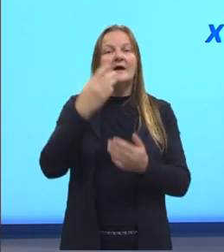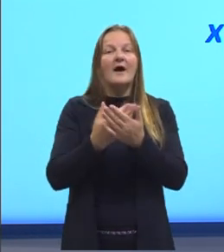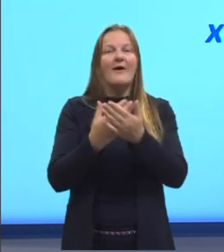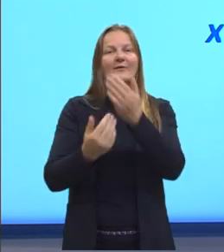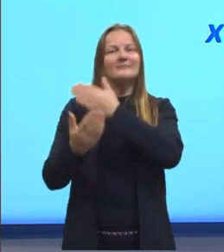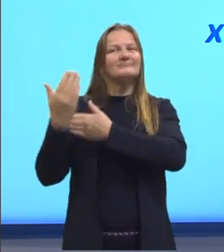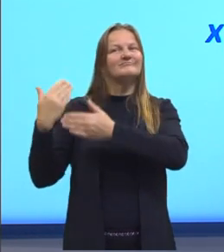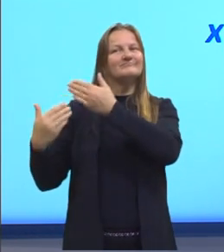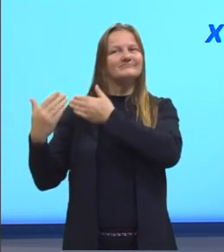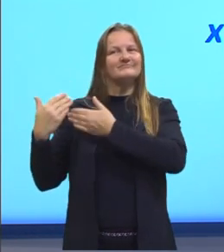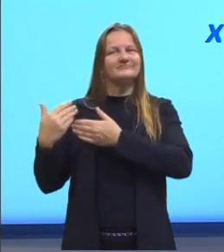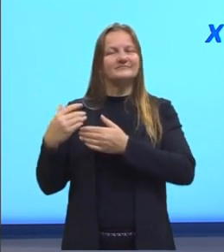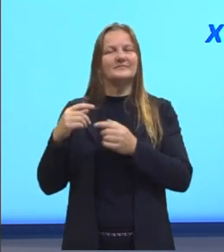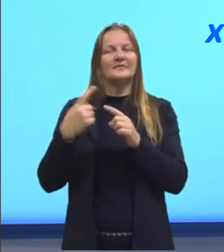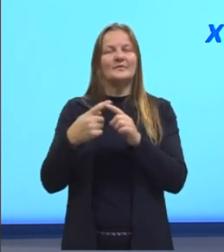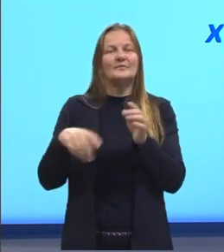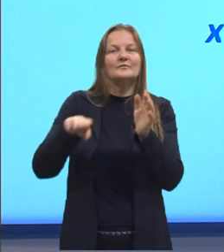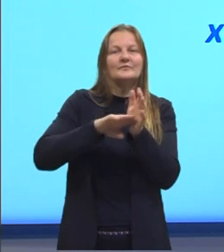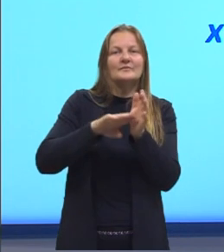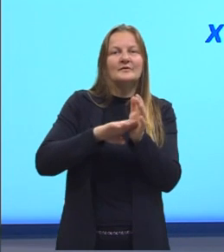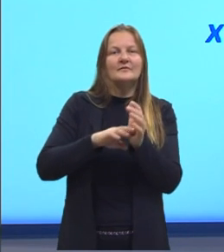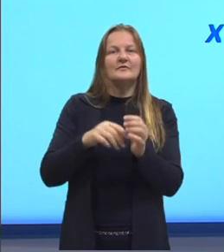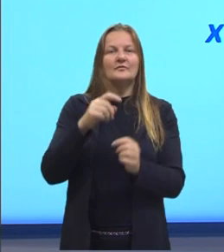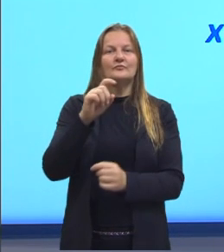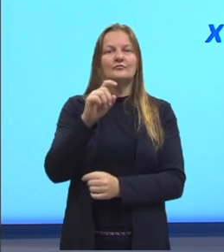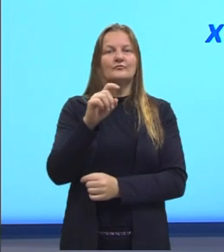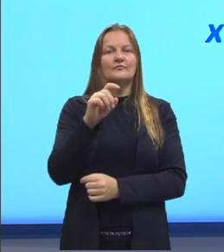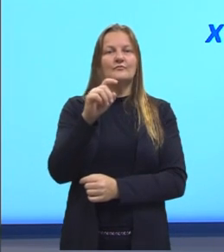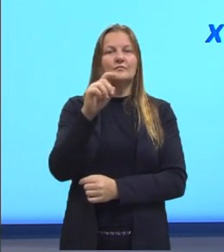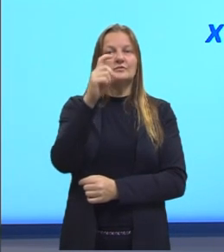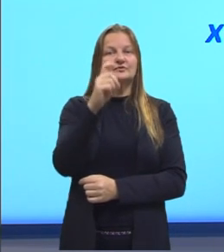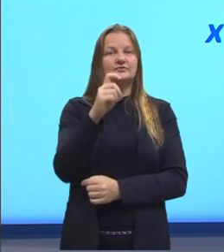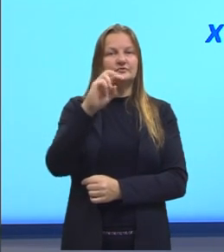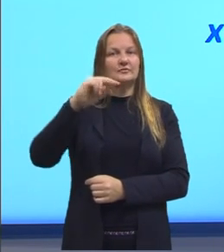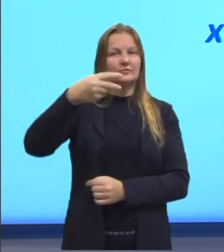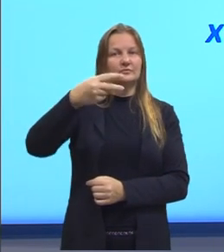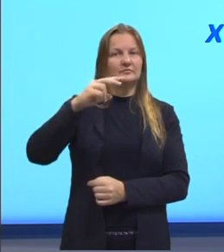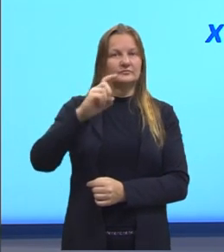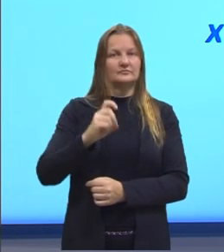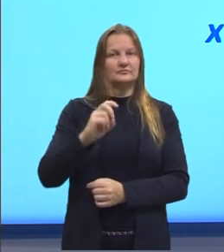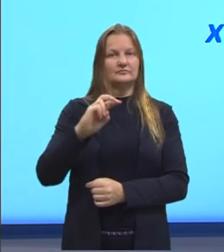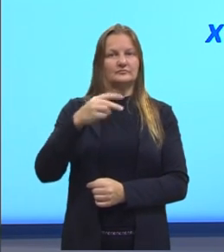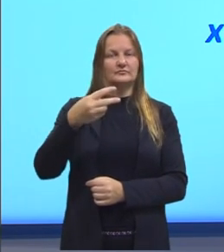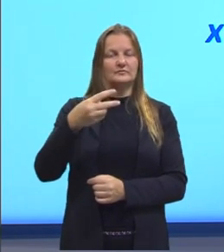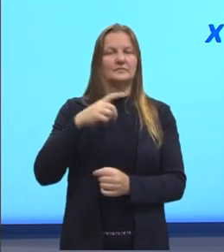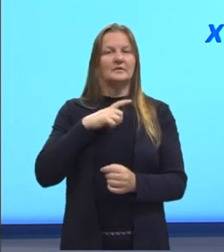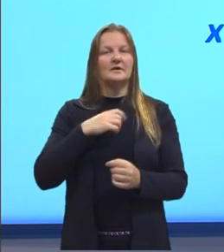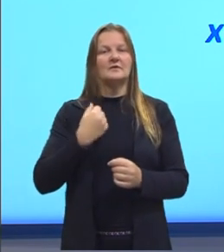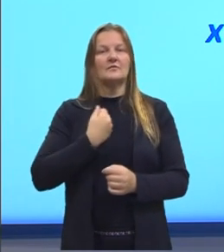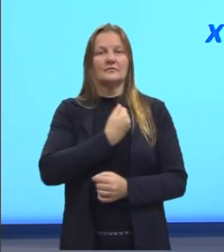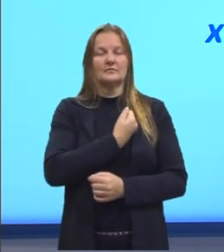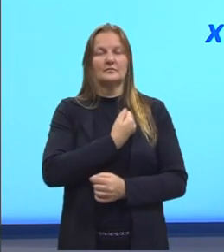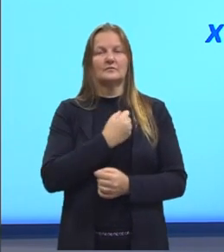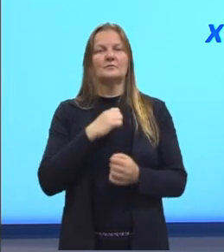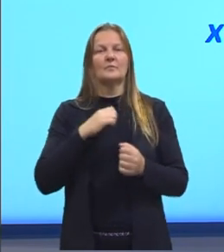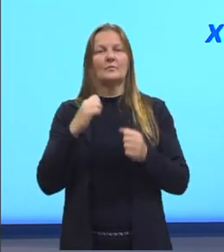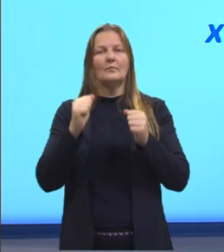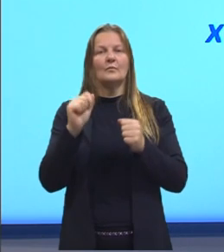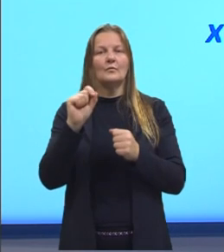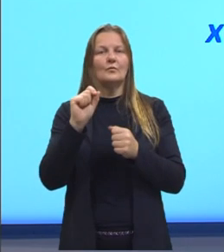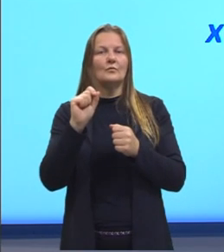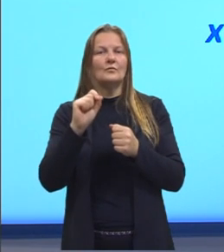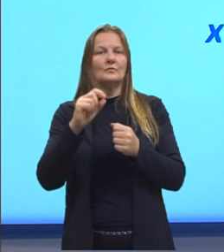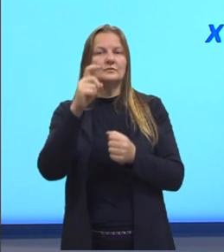anteriores Quando nós chegamos em uma variável elevada ao quadrado e nós temos um valor Bom, eu quero descobrir